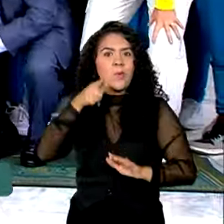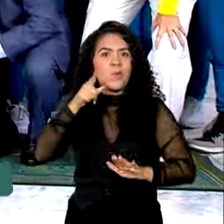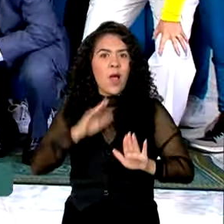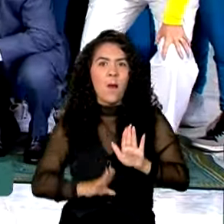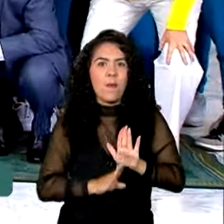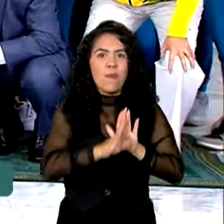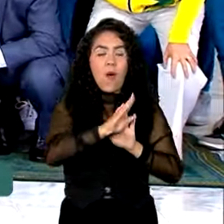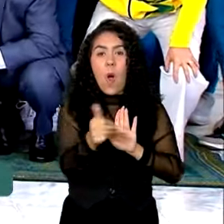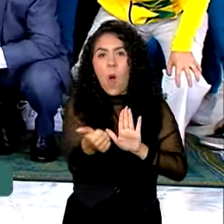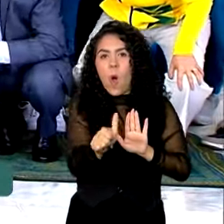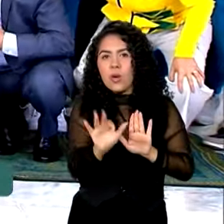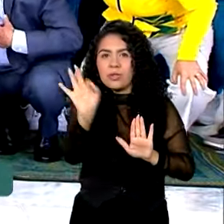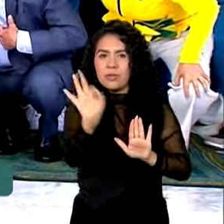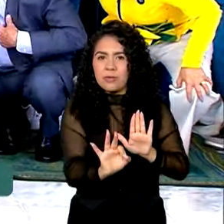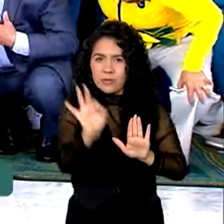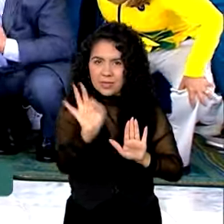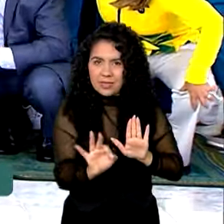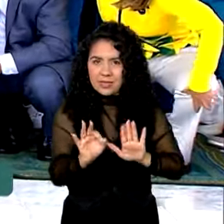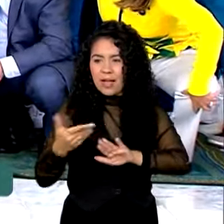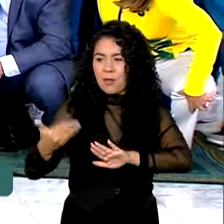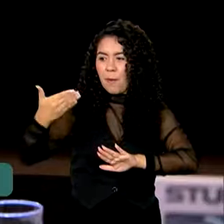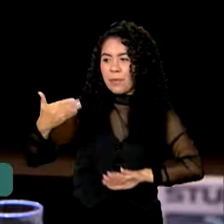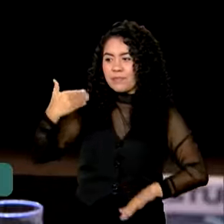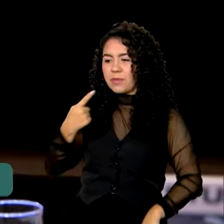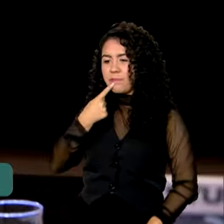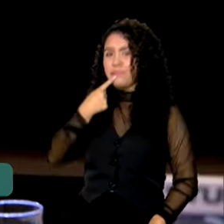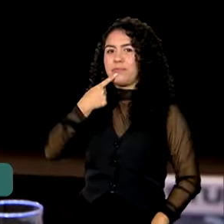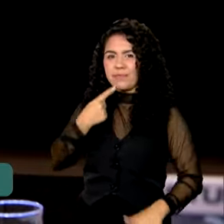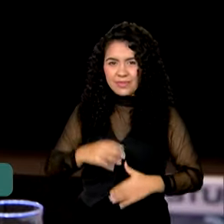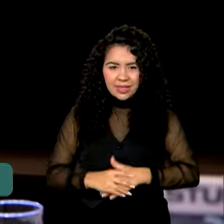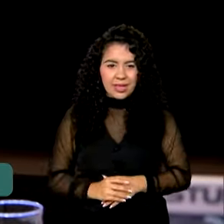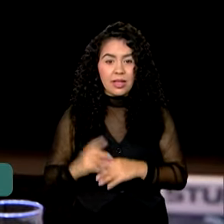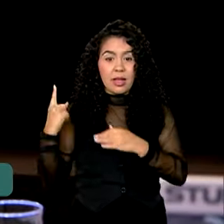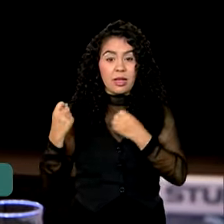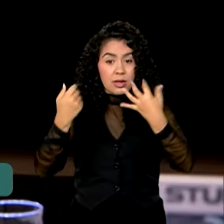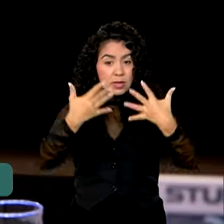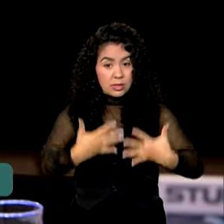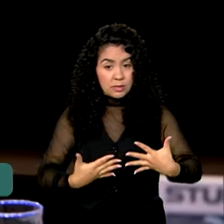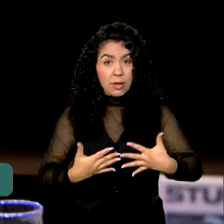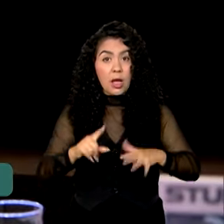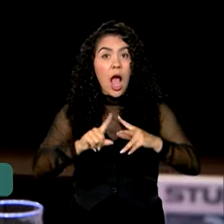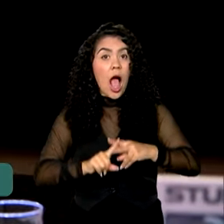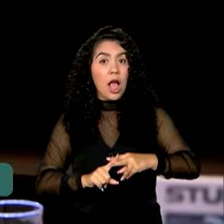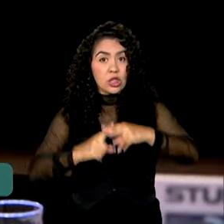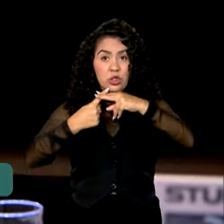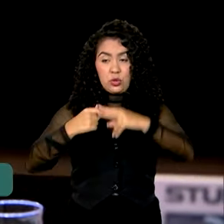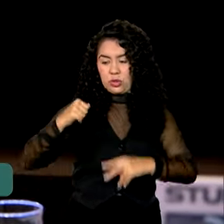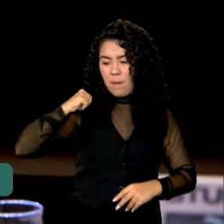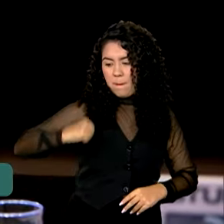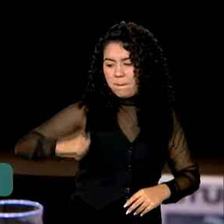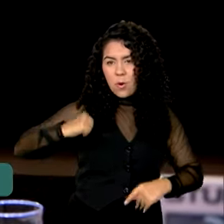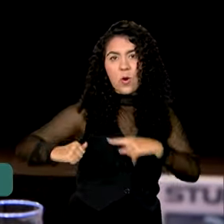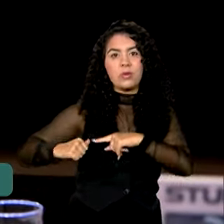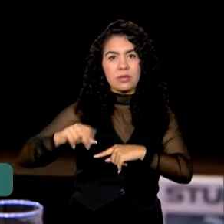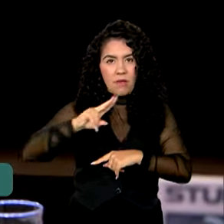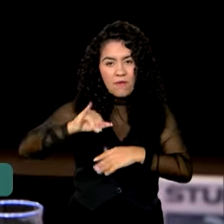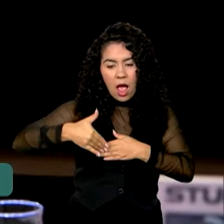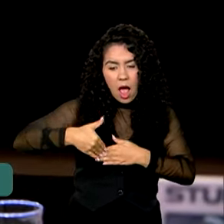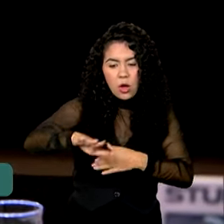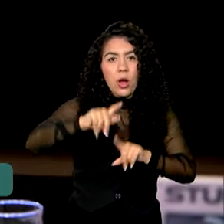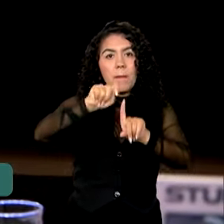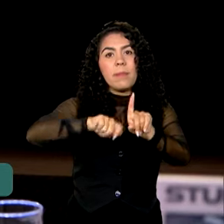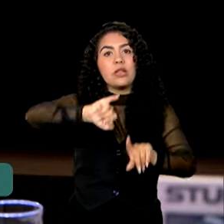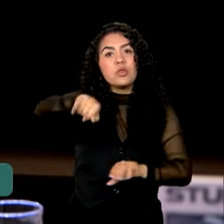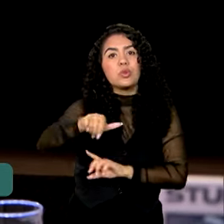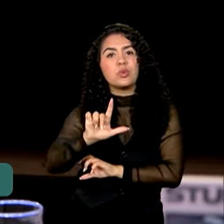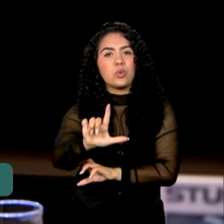% às vésperas das Olimpíadas de Paris. Esse reajuste irá acontecer agora, no mês de julho, e irá